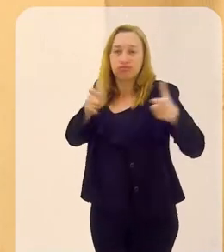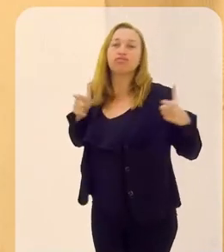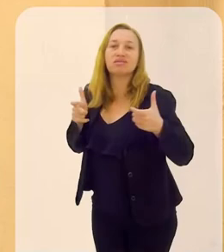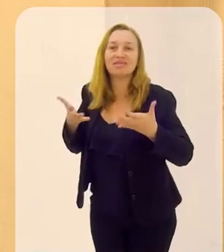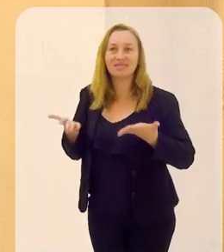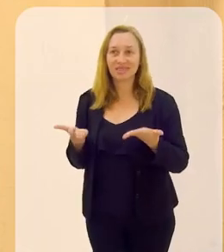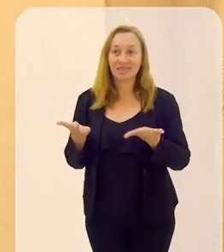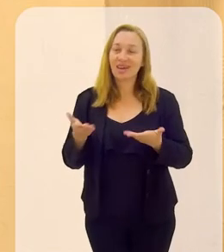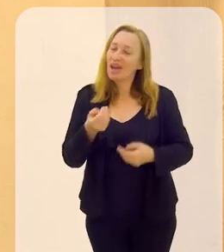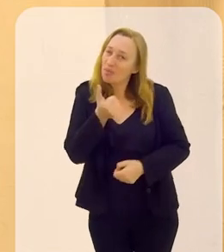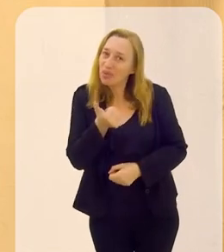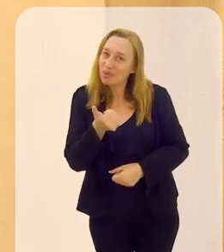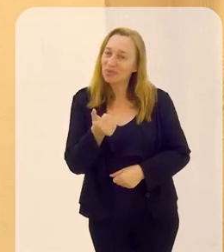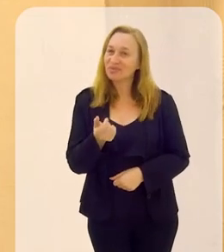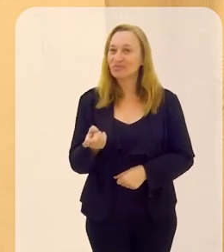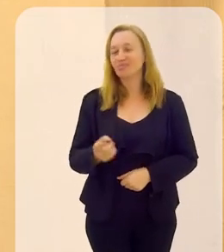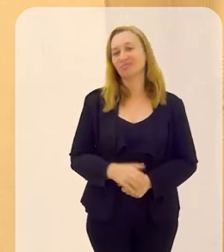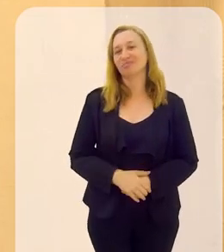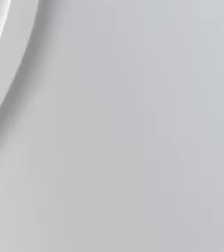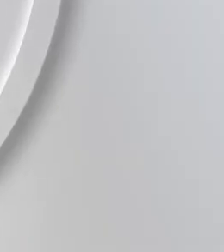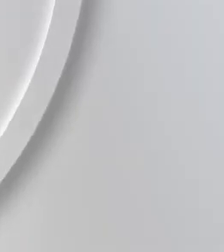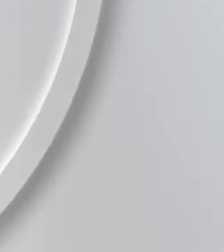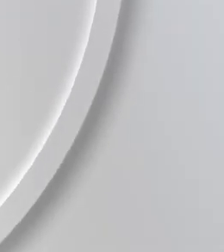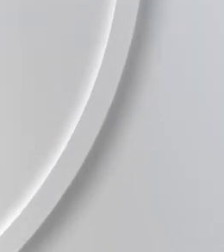muito grande. Até daqui a pouco.